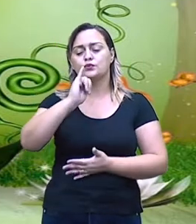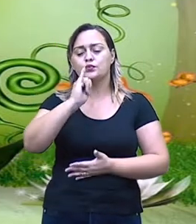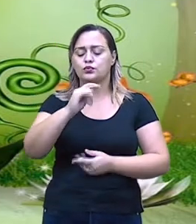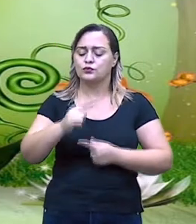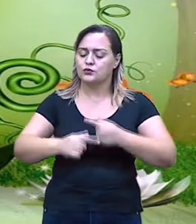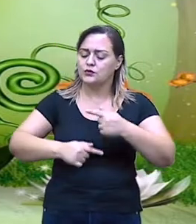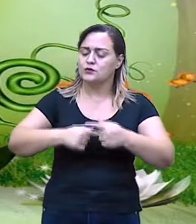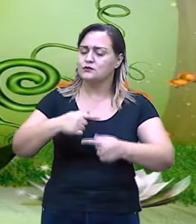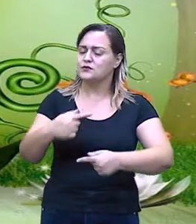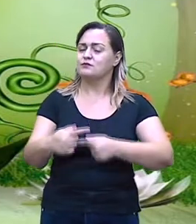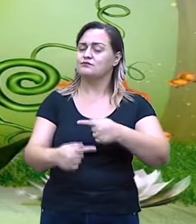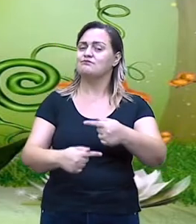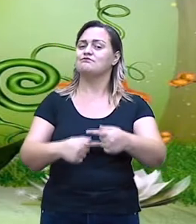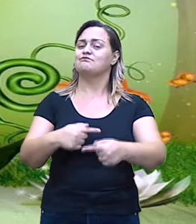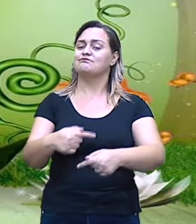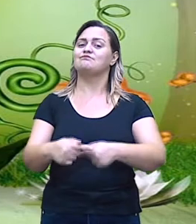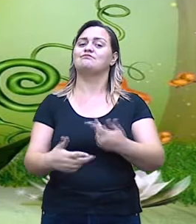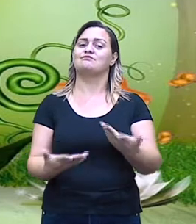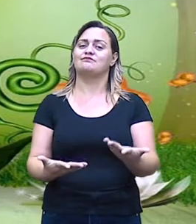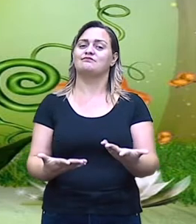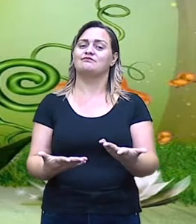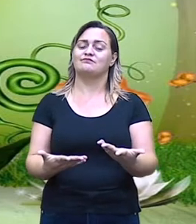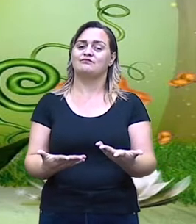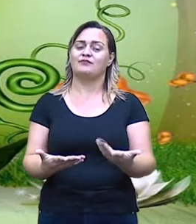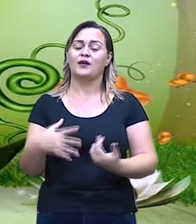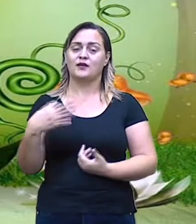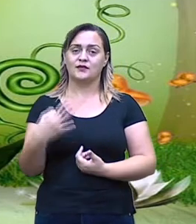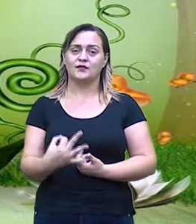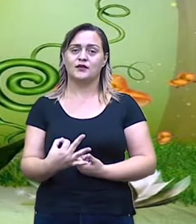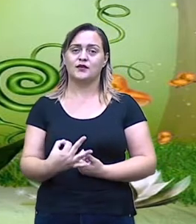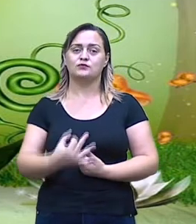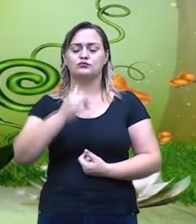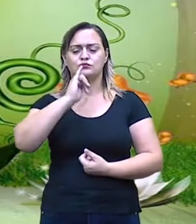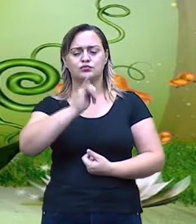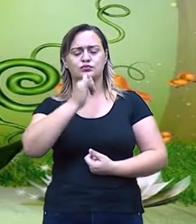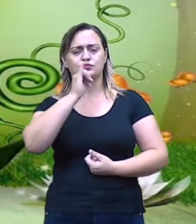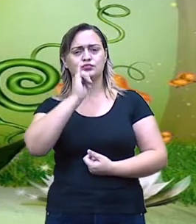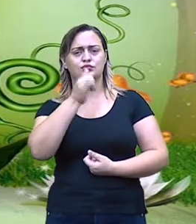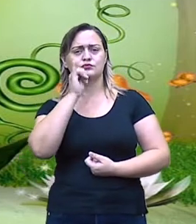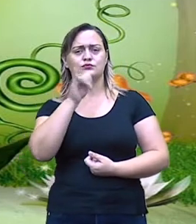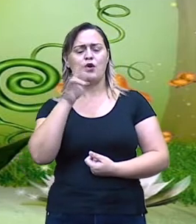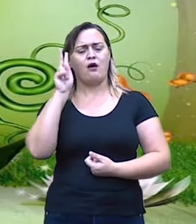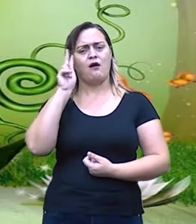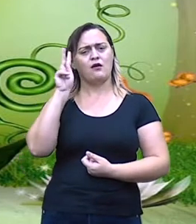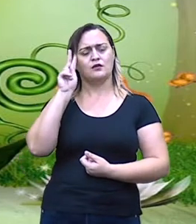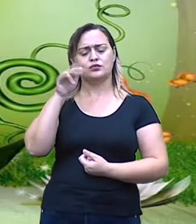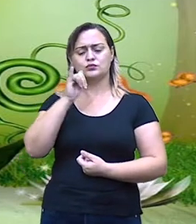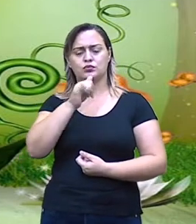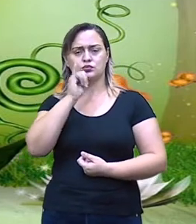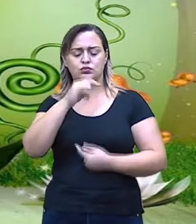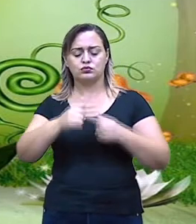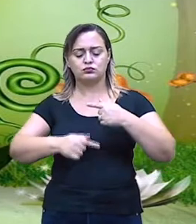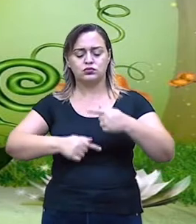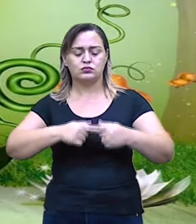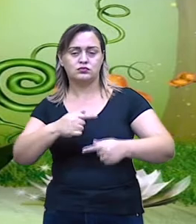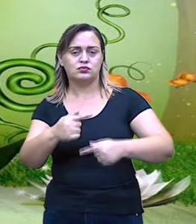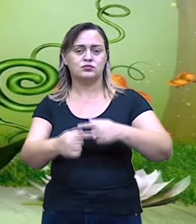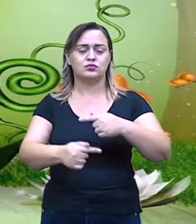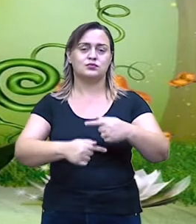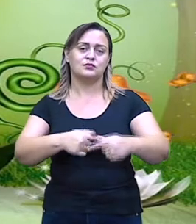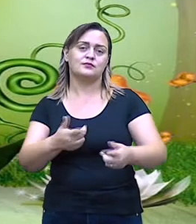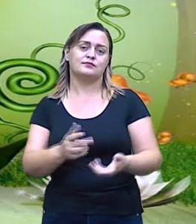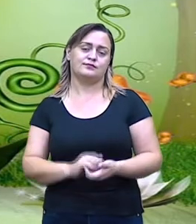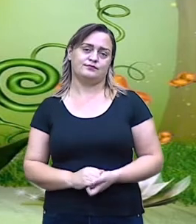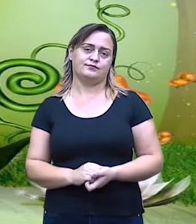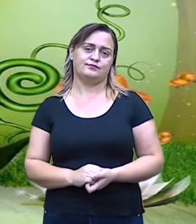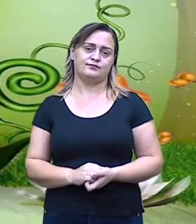importante isso, estudante. De geração para geração. A maioria das lendas brasileiras são de origem